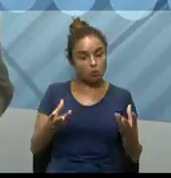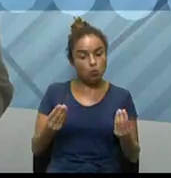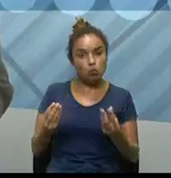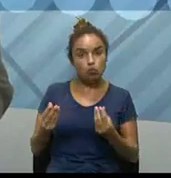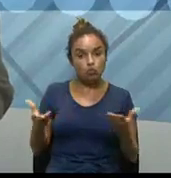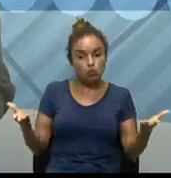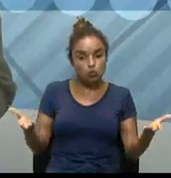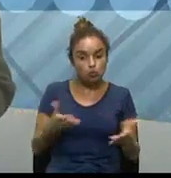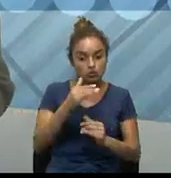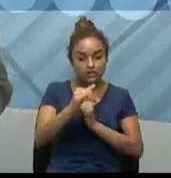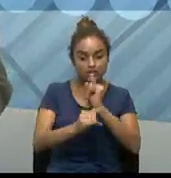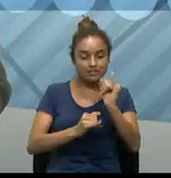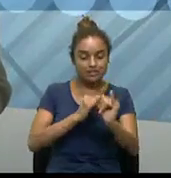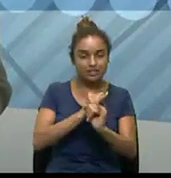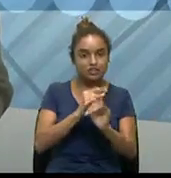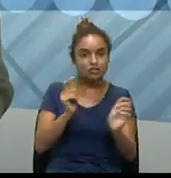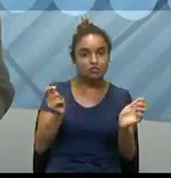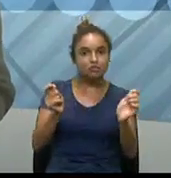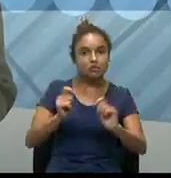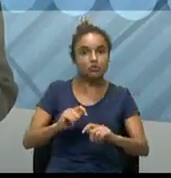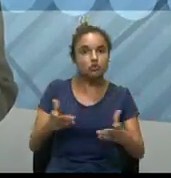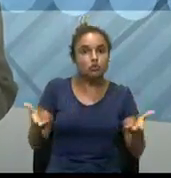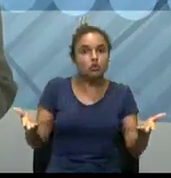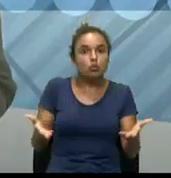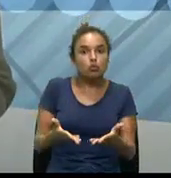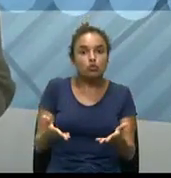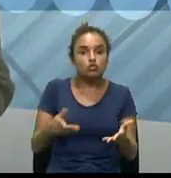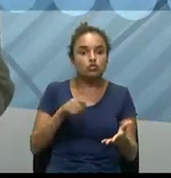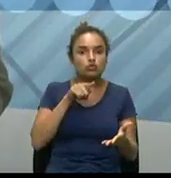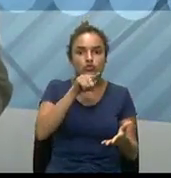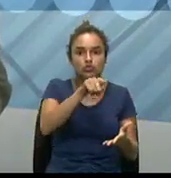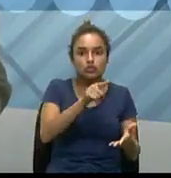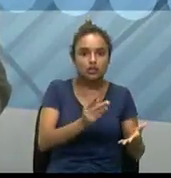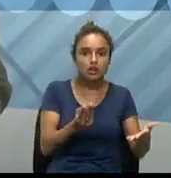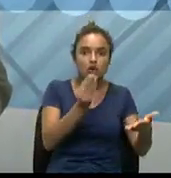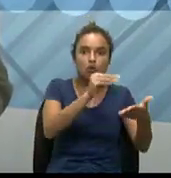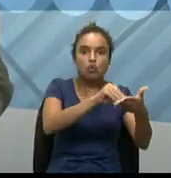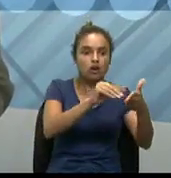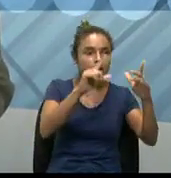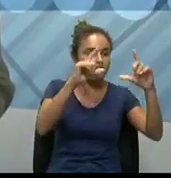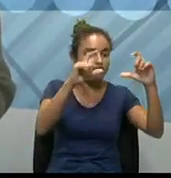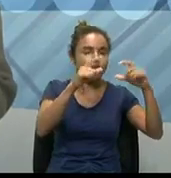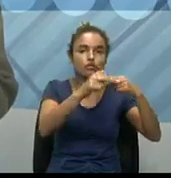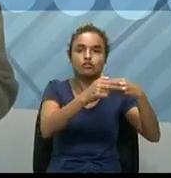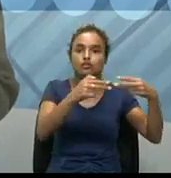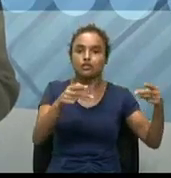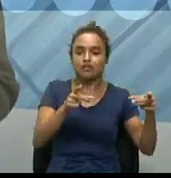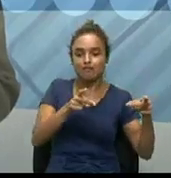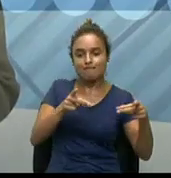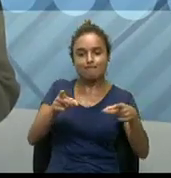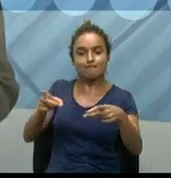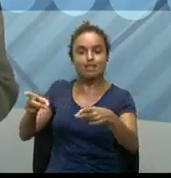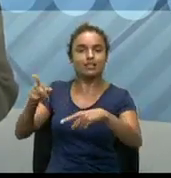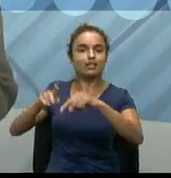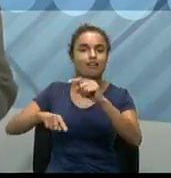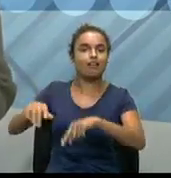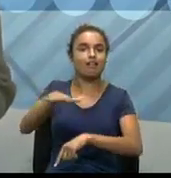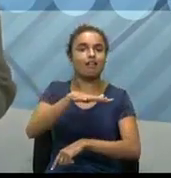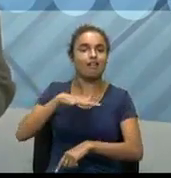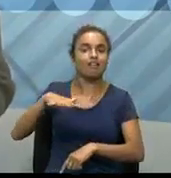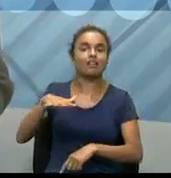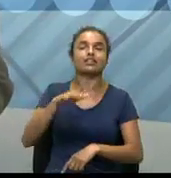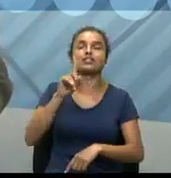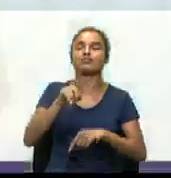internet permite tudo isso. Então, está aí uma das grandes mudanças da transformação digital.